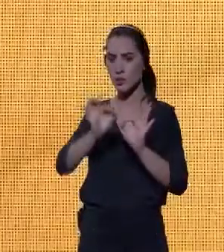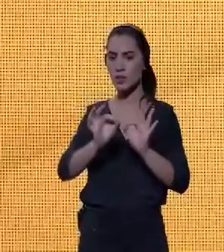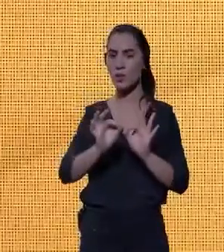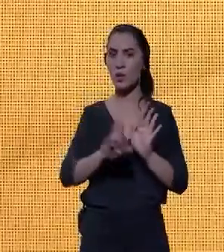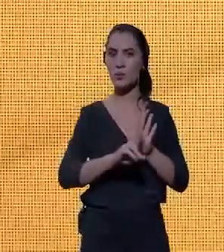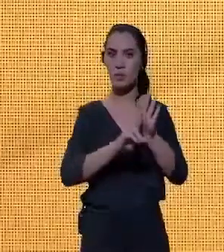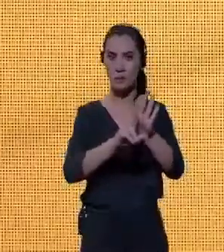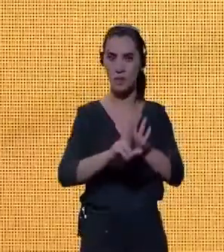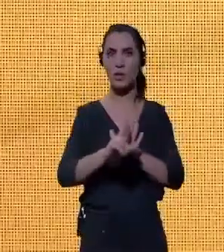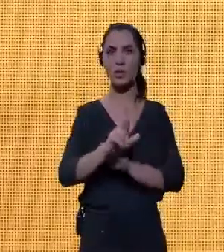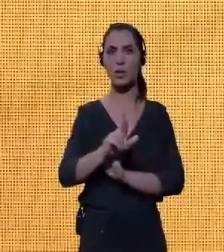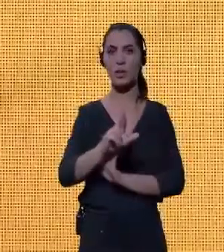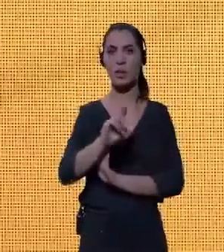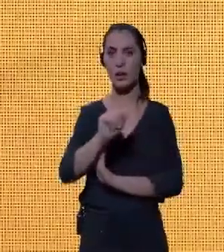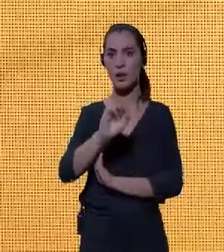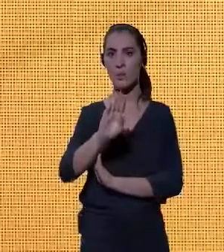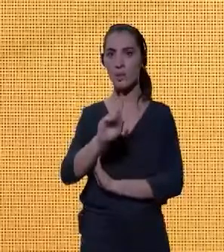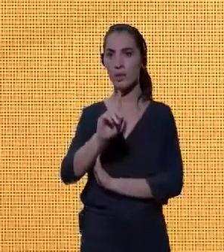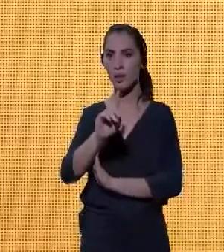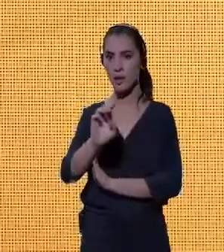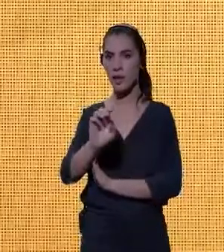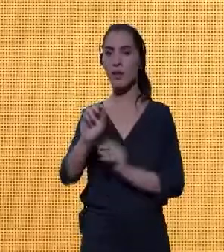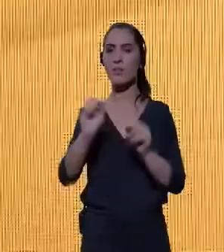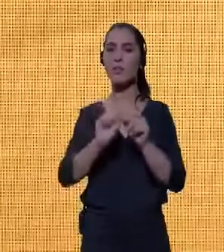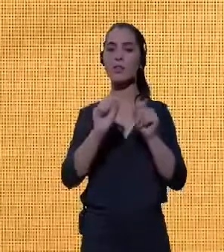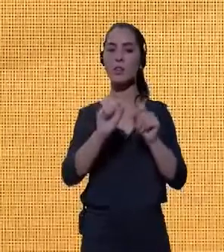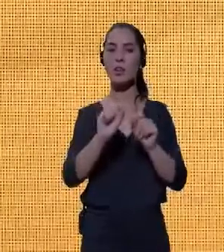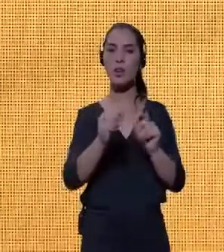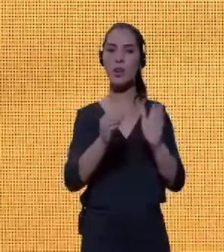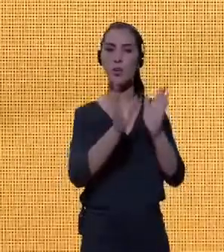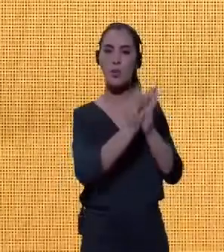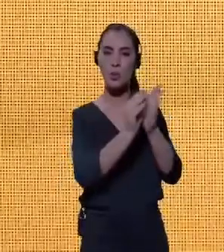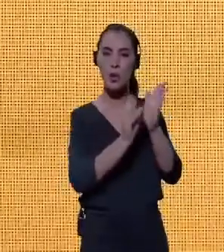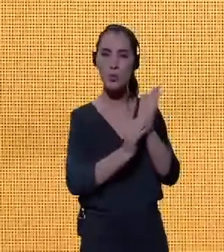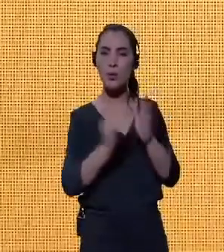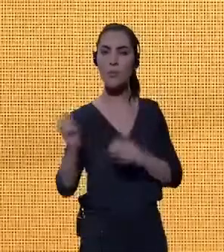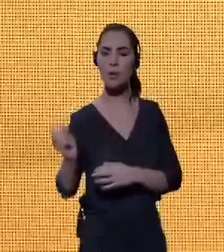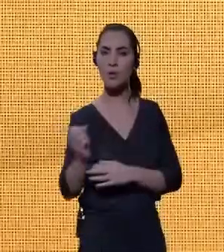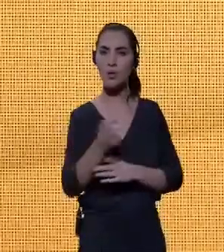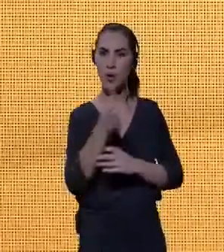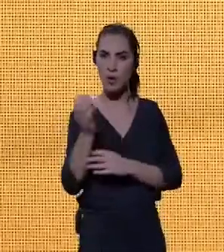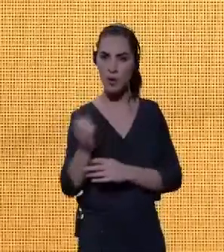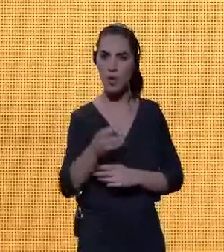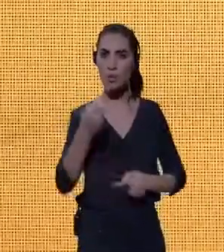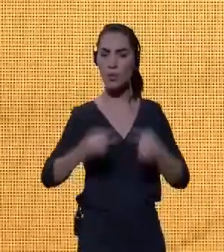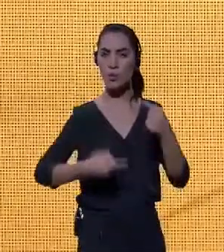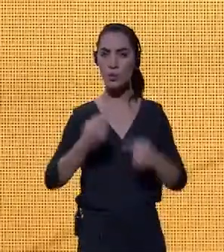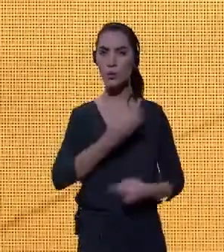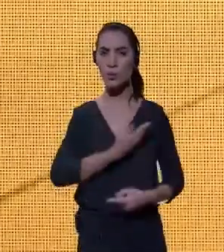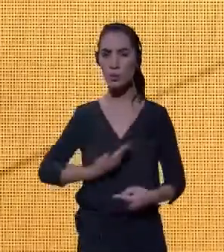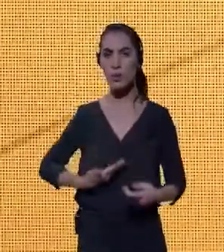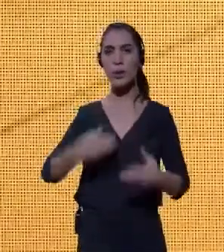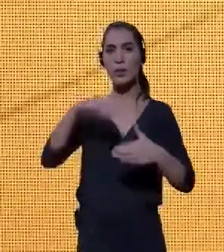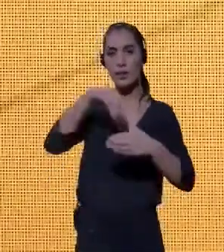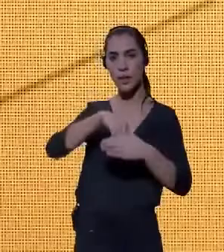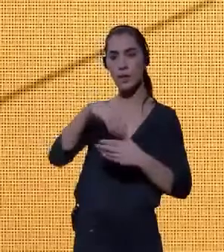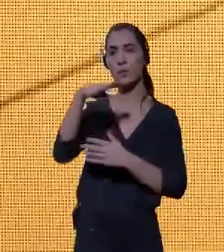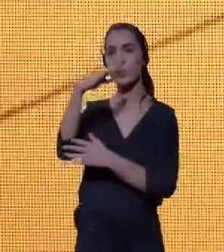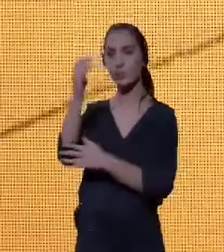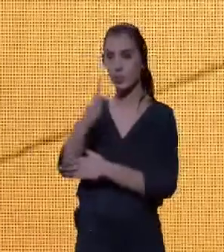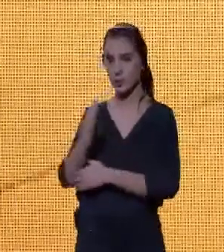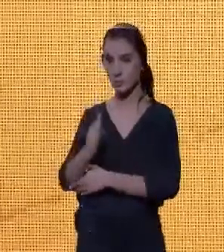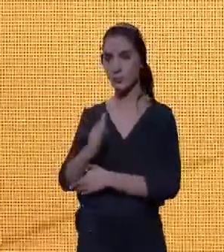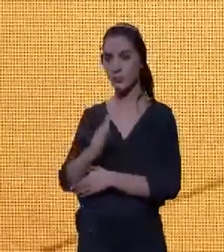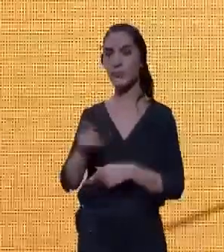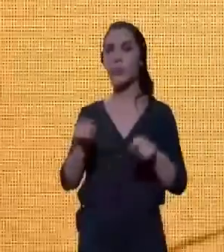essa realização de um plano para um novo ciclo de políticas públicas no Brasil. Queria agradecer também